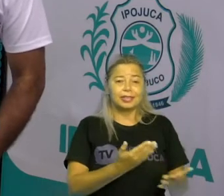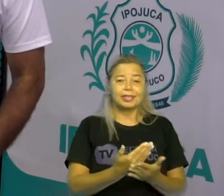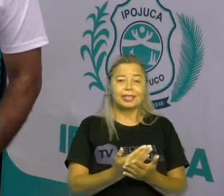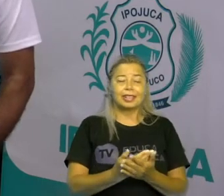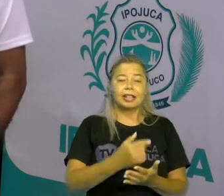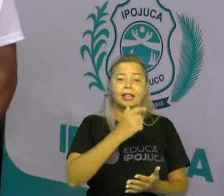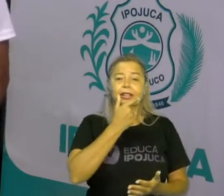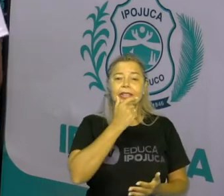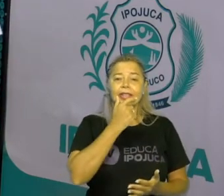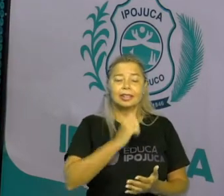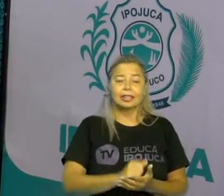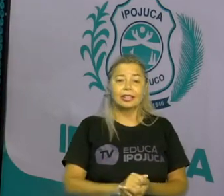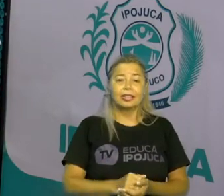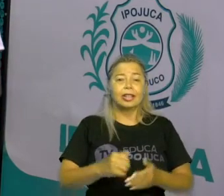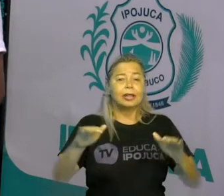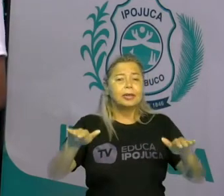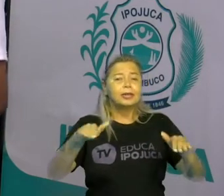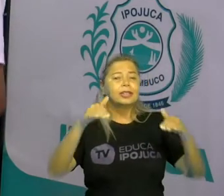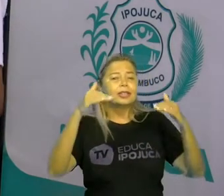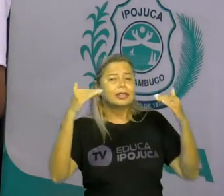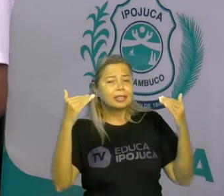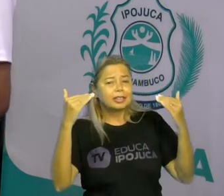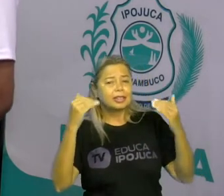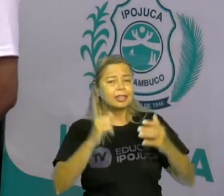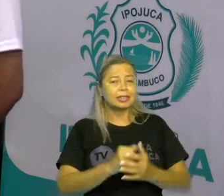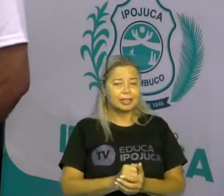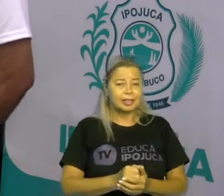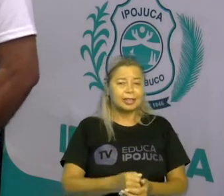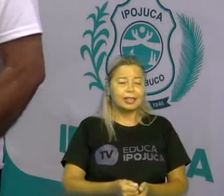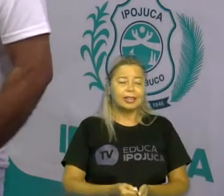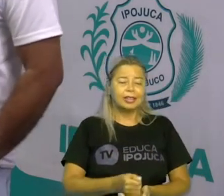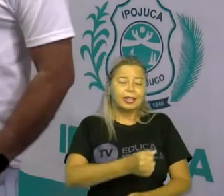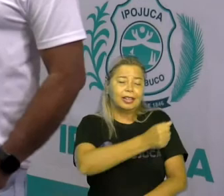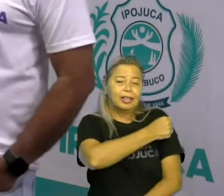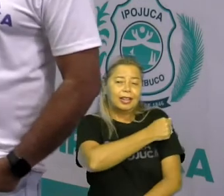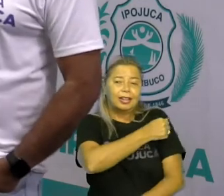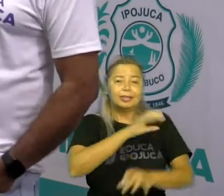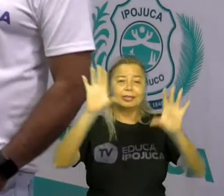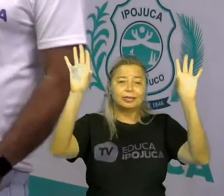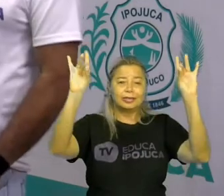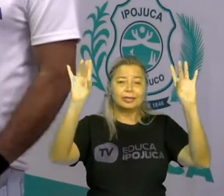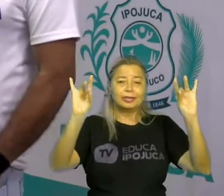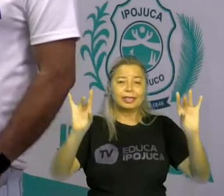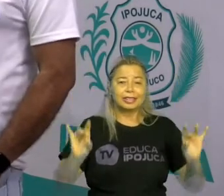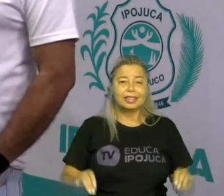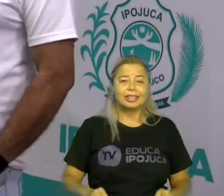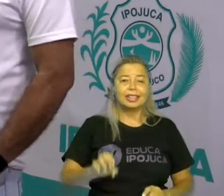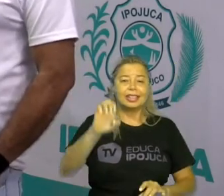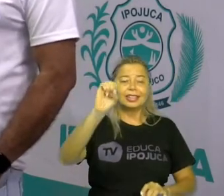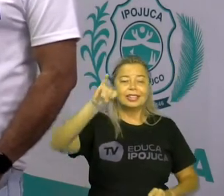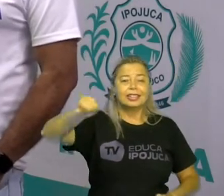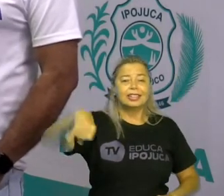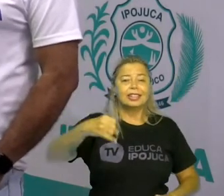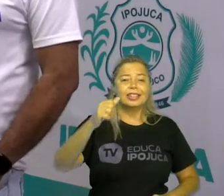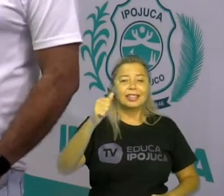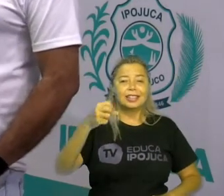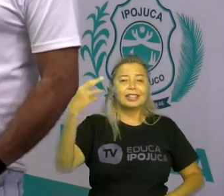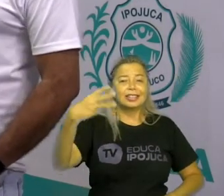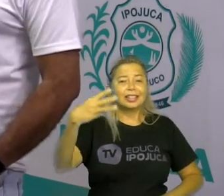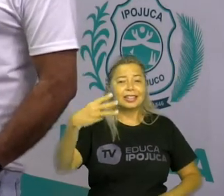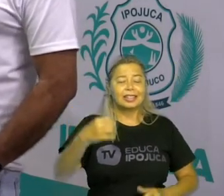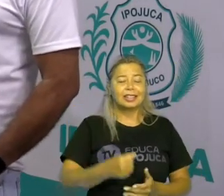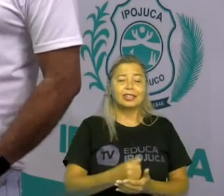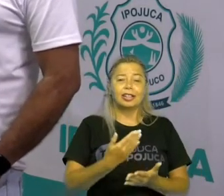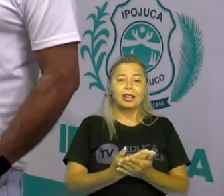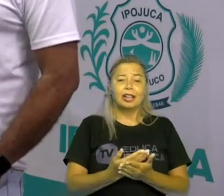Prestem atenção, meus queridos alunos do EJA3. A nossa aula de hoje vai ser bem simples e divertida.